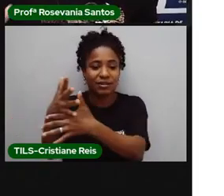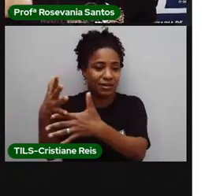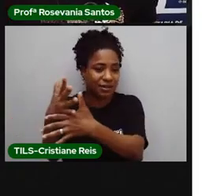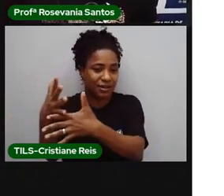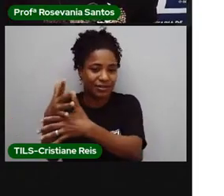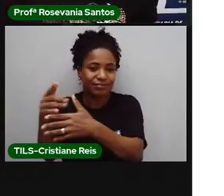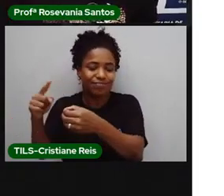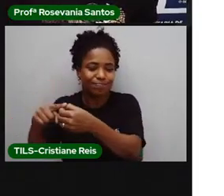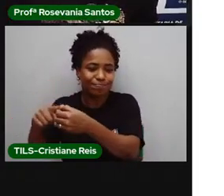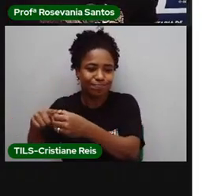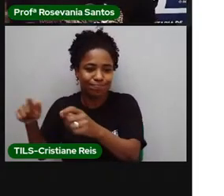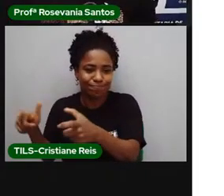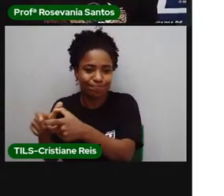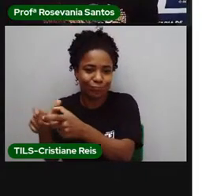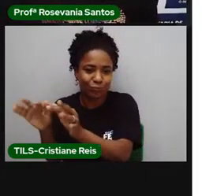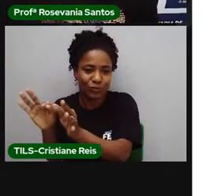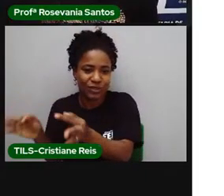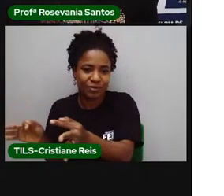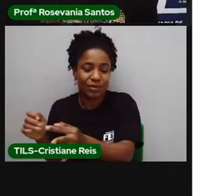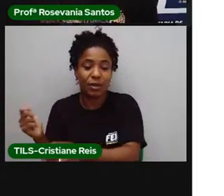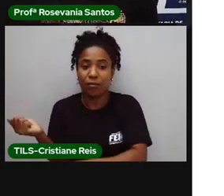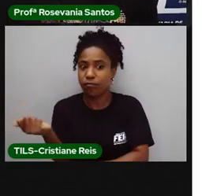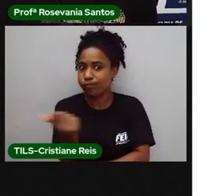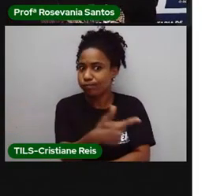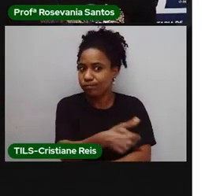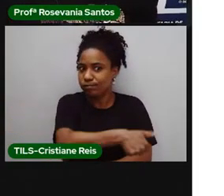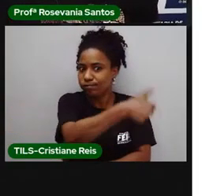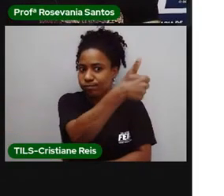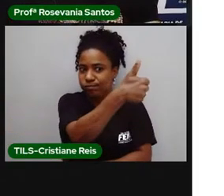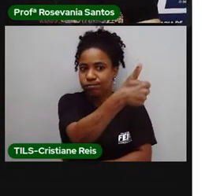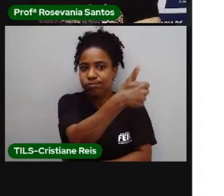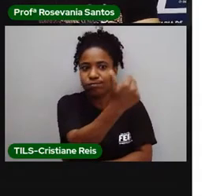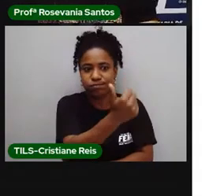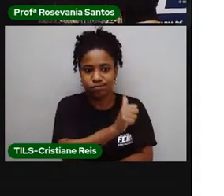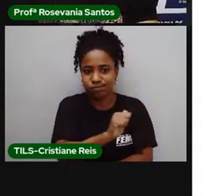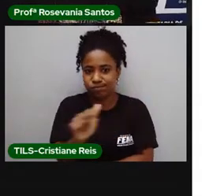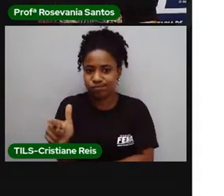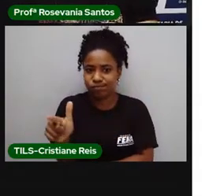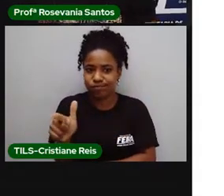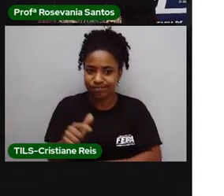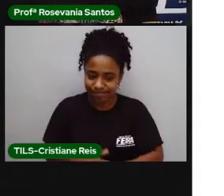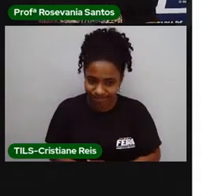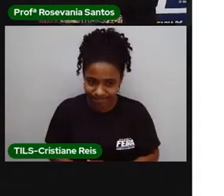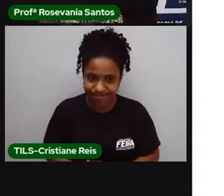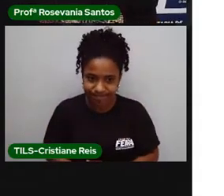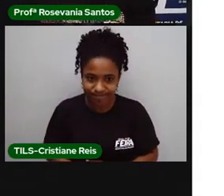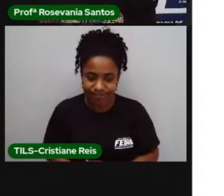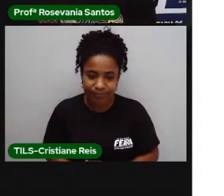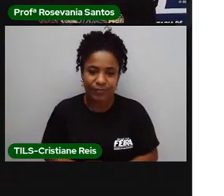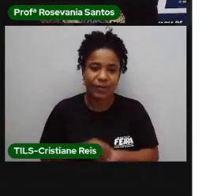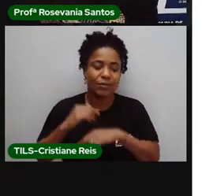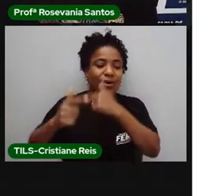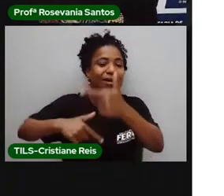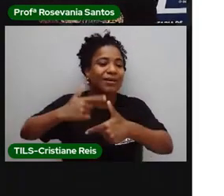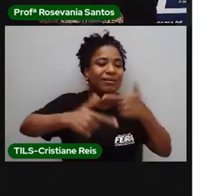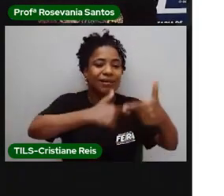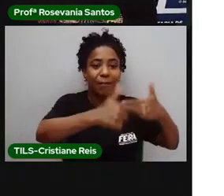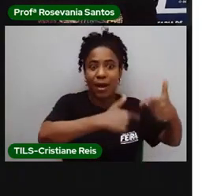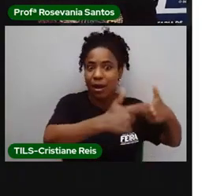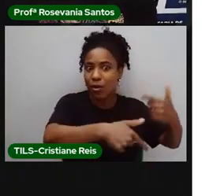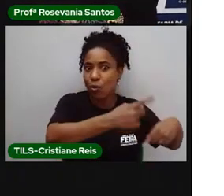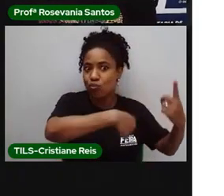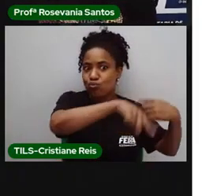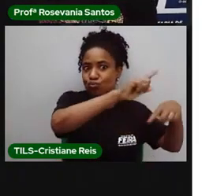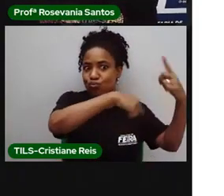ela é bem mais simples do que a da primeira. Então, o trabalho, ele deixa visível essas desigualdades sociais,